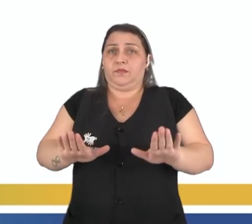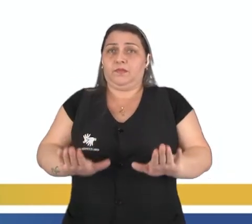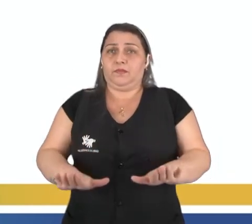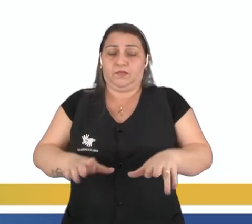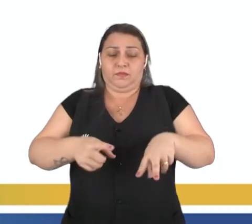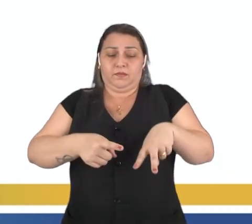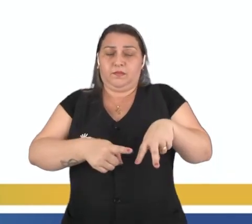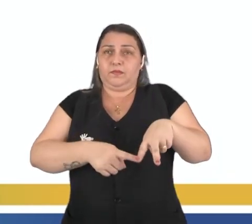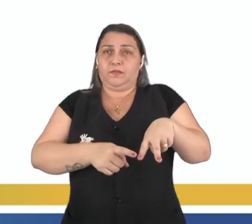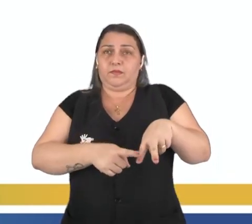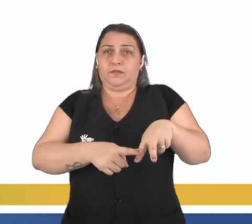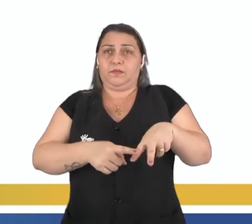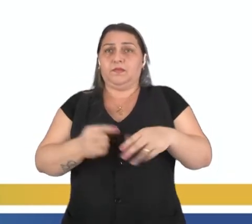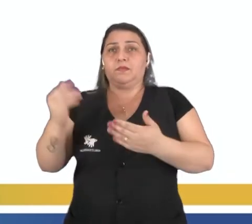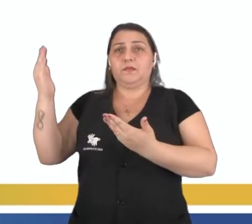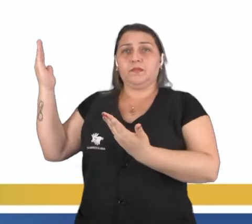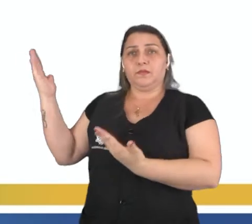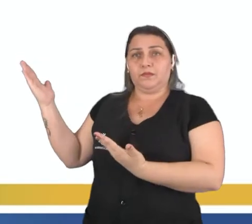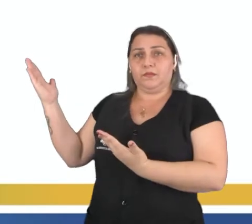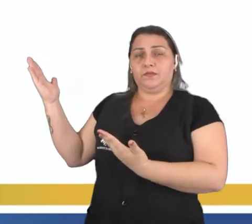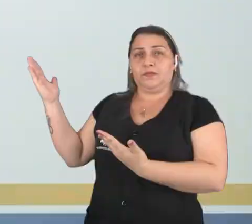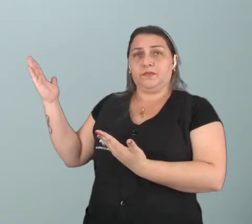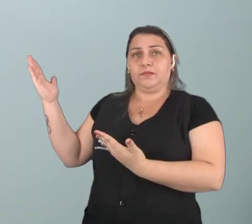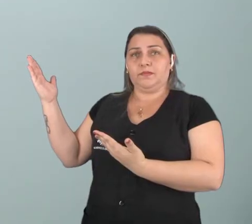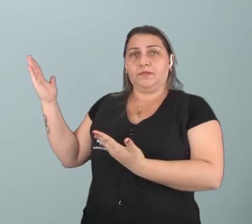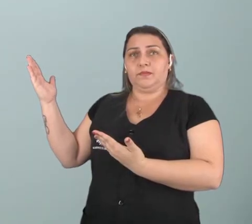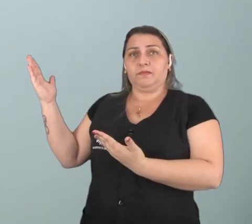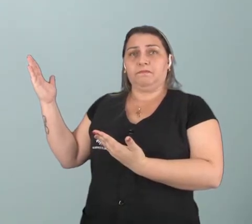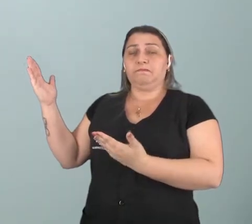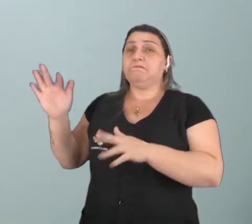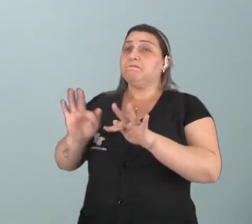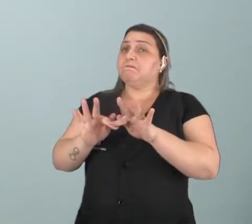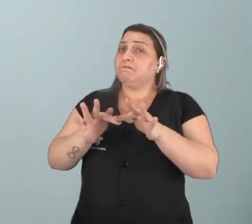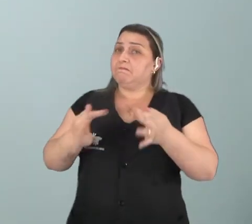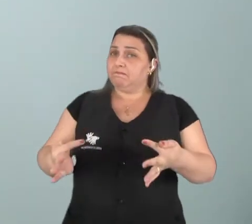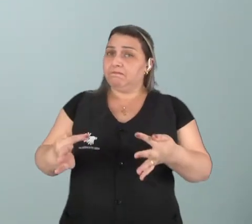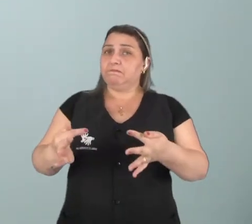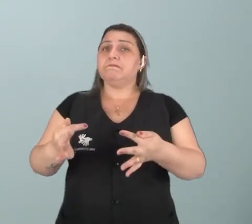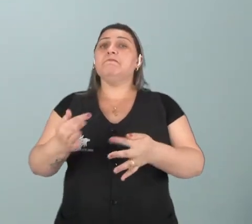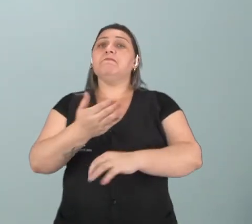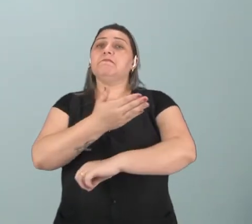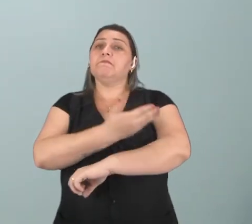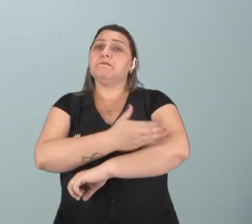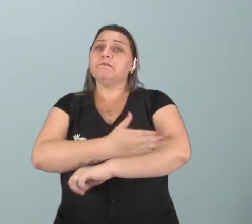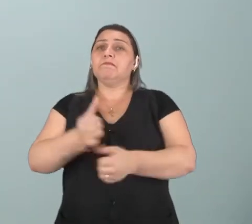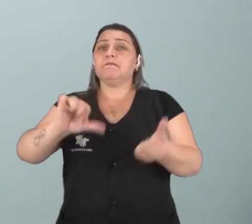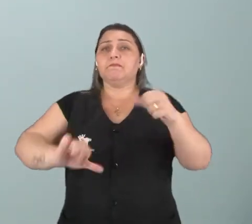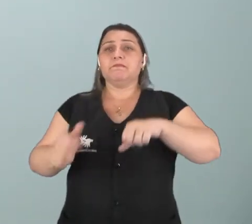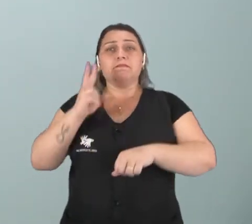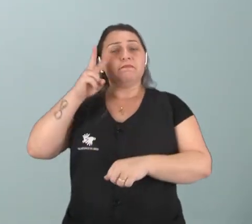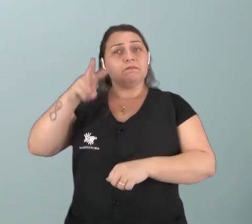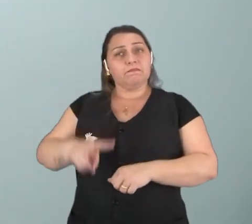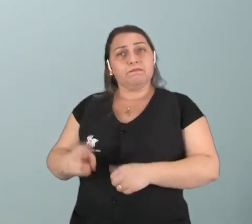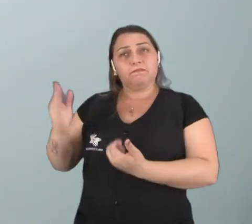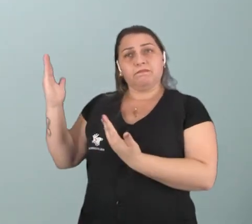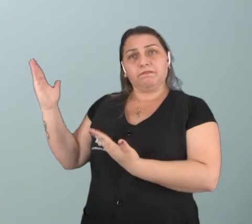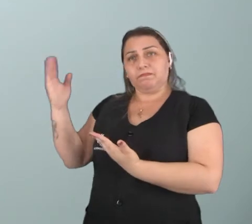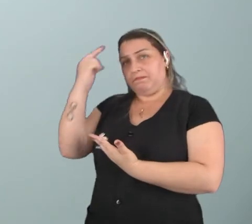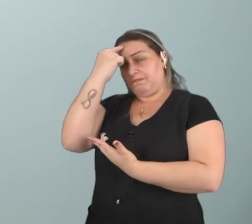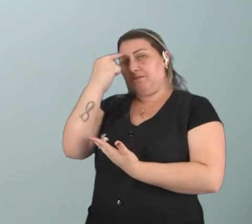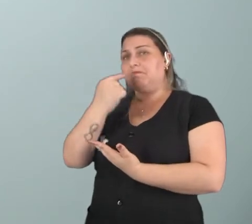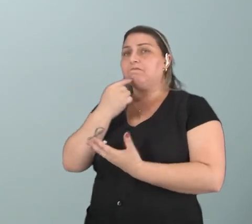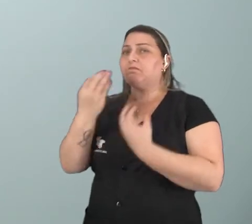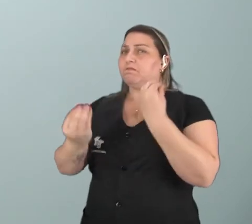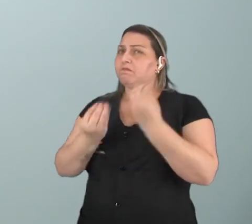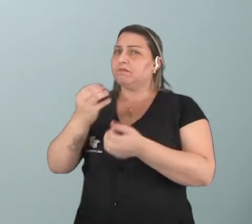sobre o solo como na imagem abaixo, né? Então, também é muito simples esse teste, né? Vocês puderam ver nas imagens como é que